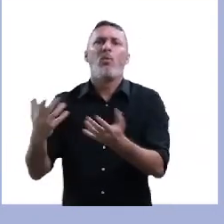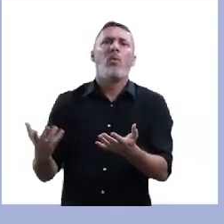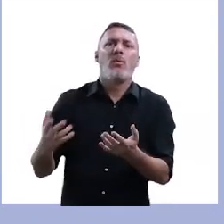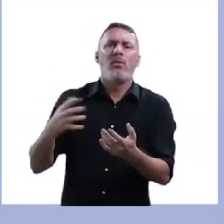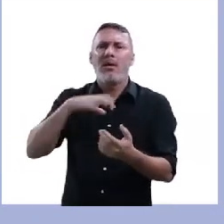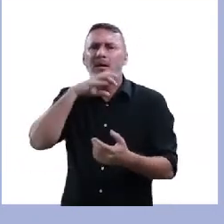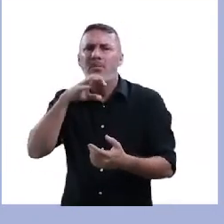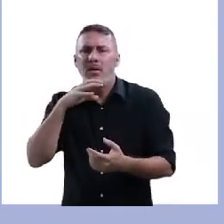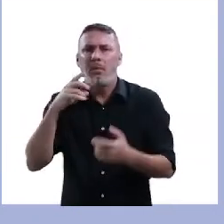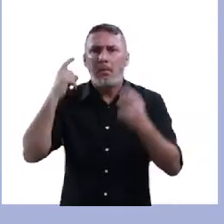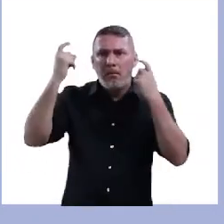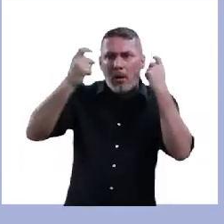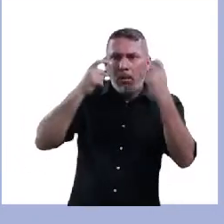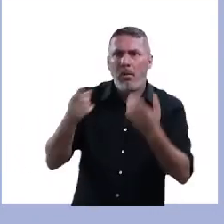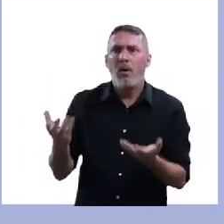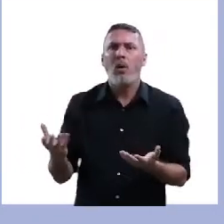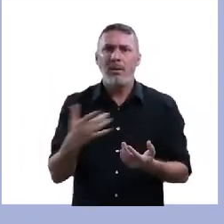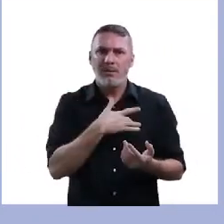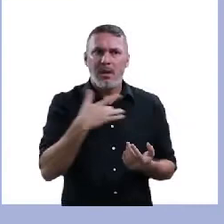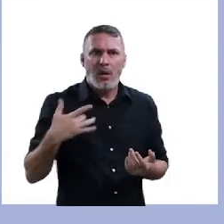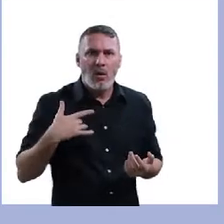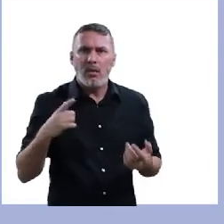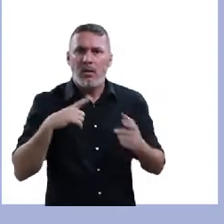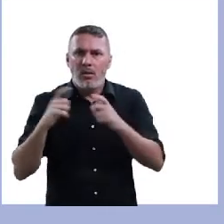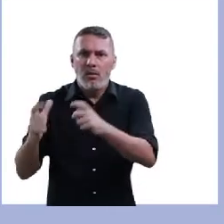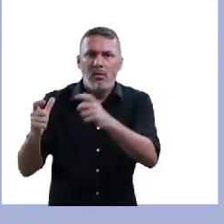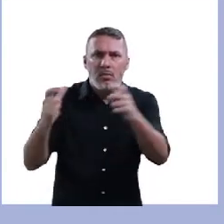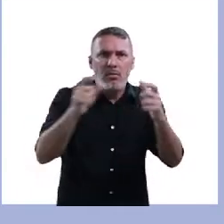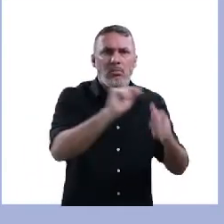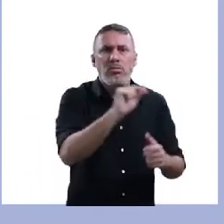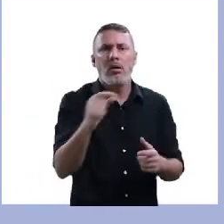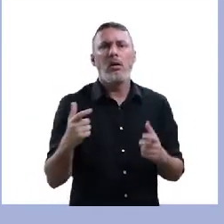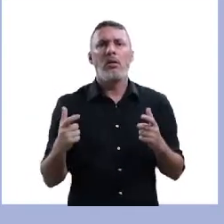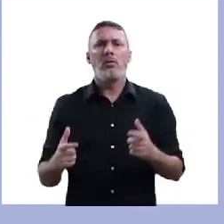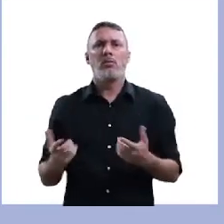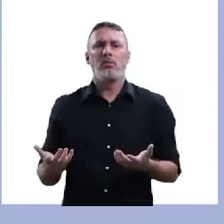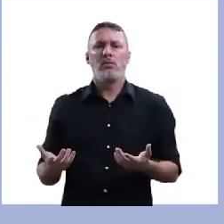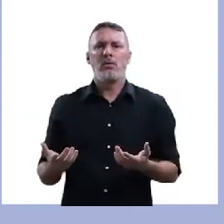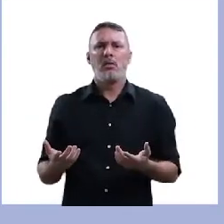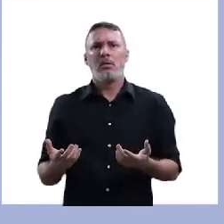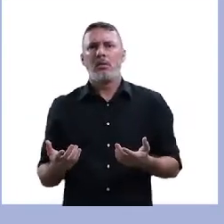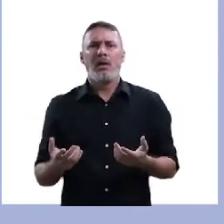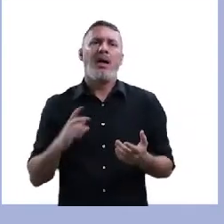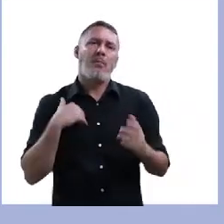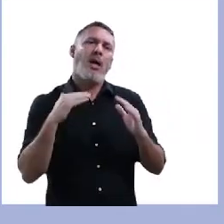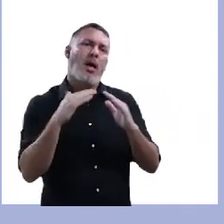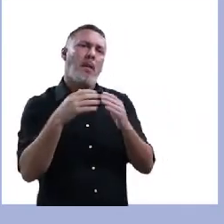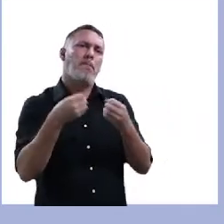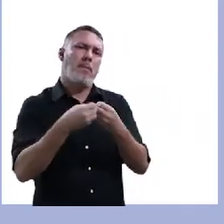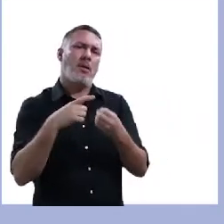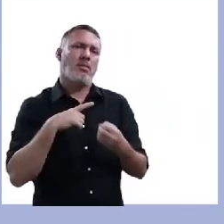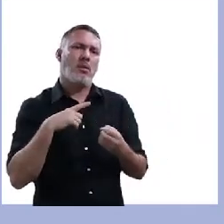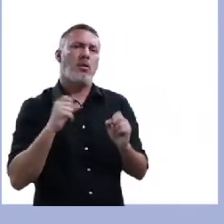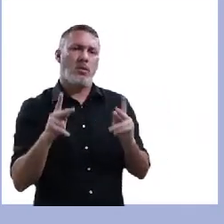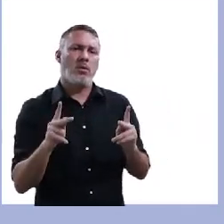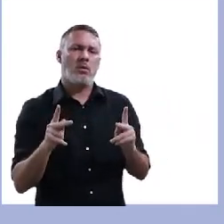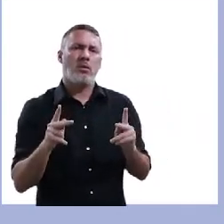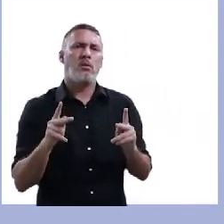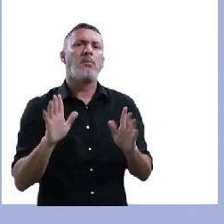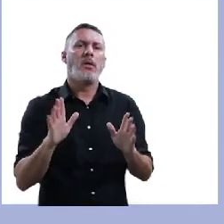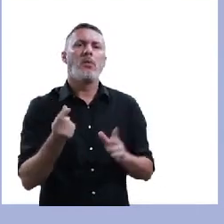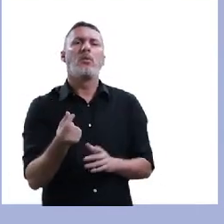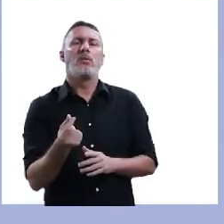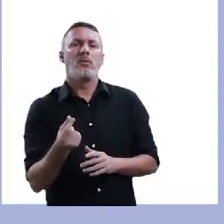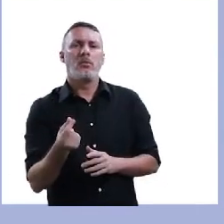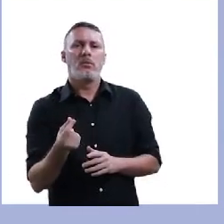por quê? A falta de preocupação mais intensa do setor de saúde especializado em animais, mas, às vezes, não, professor, perto da minha casa tem.